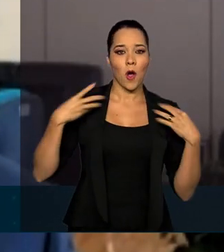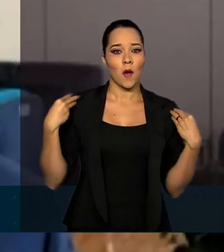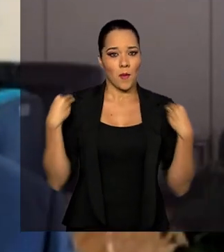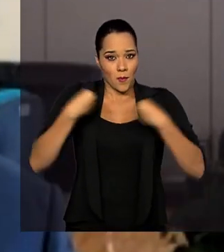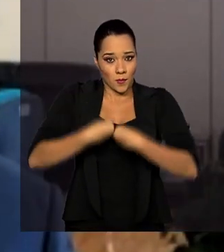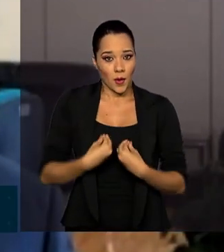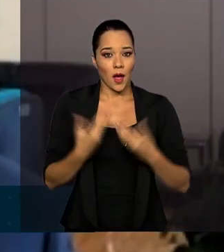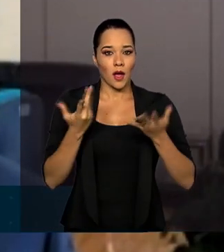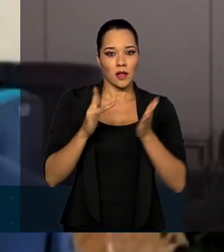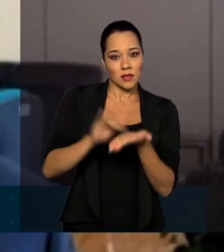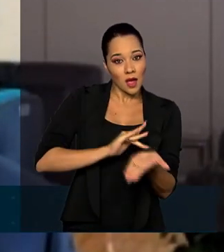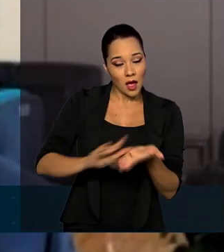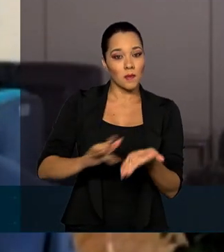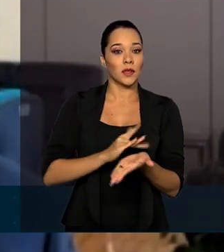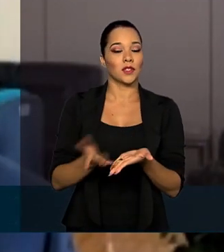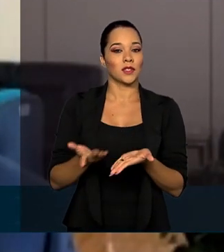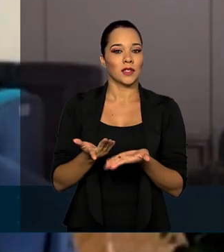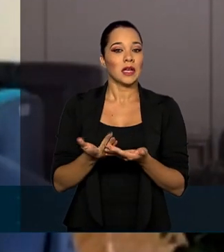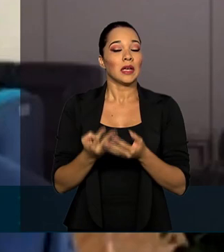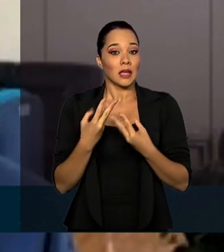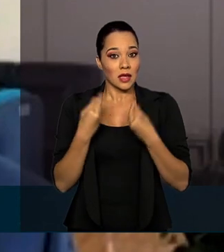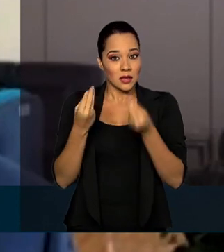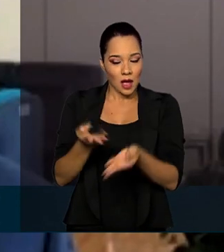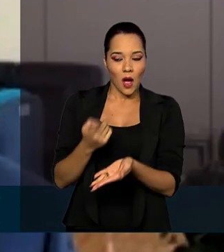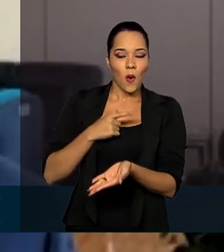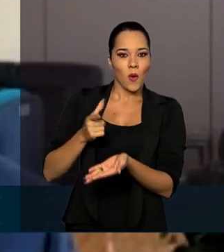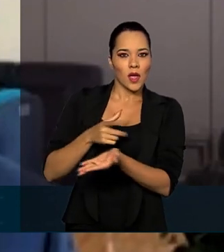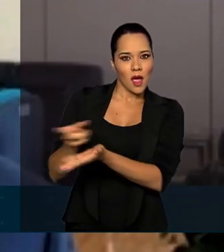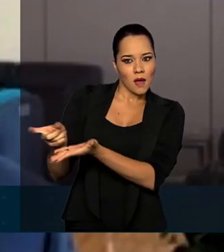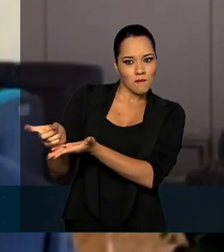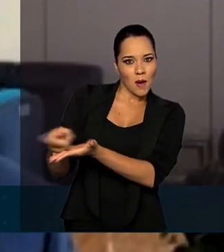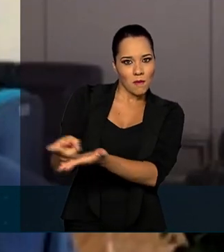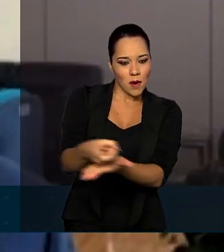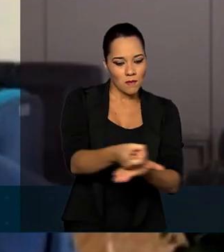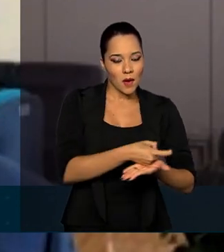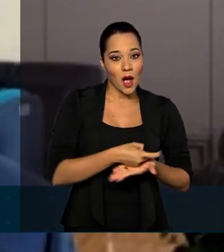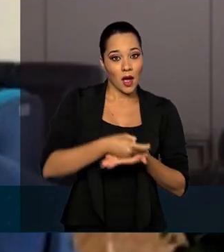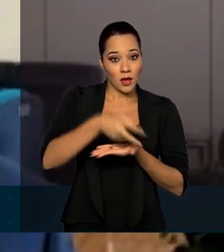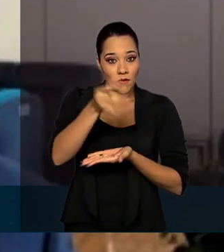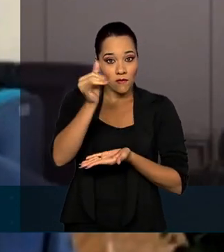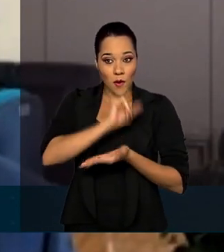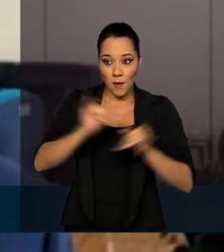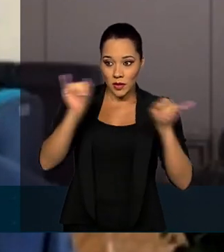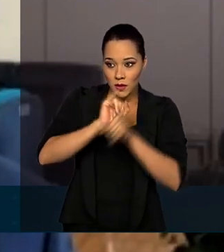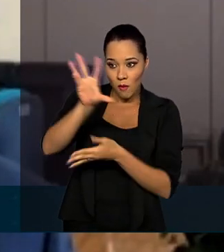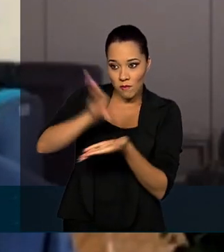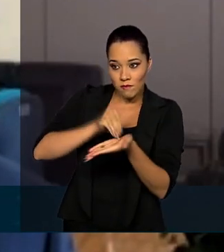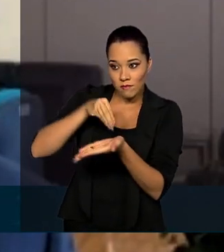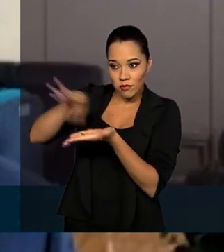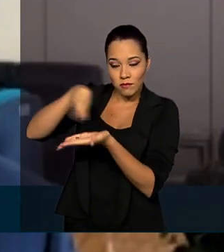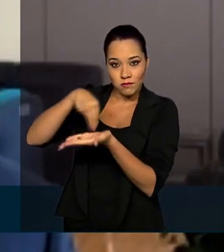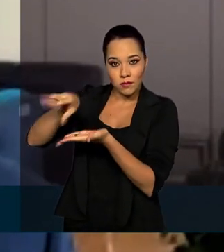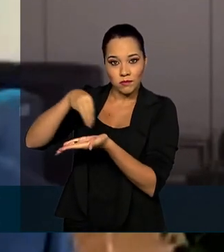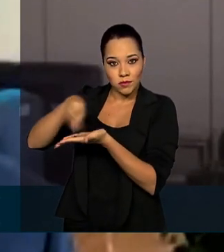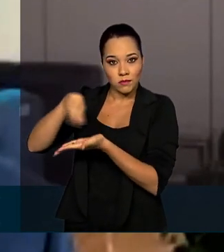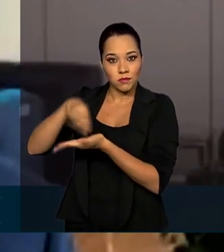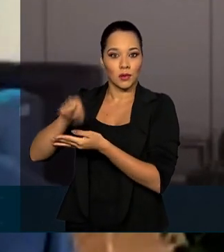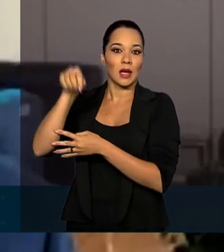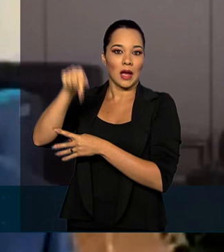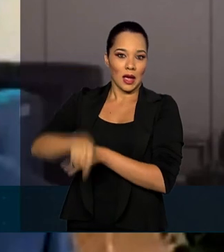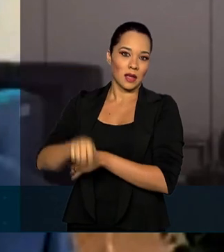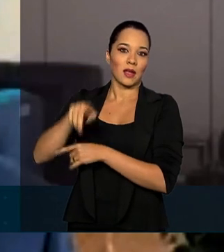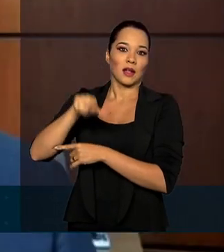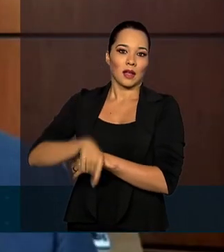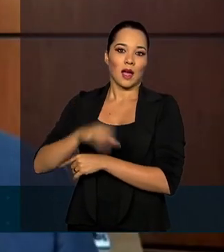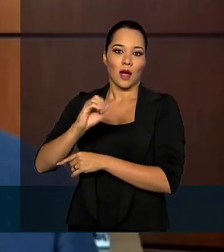que vão permitir a coleta e enviar dados em tempo real aos sistemas de informação presentes aqui